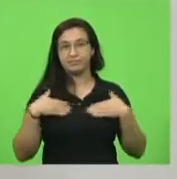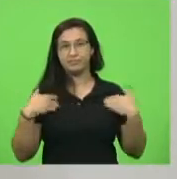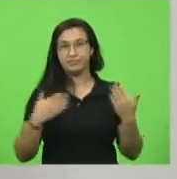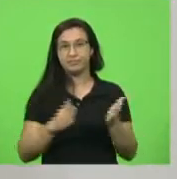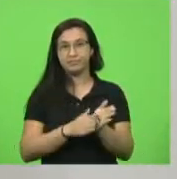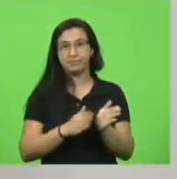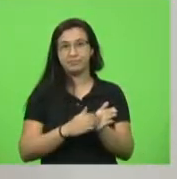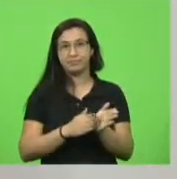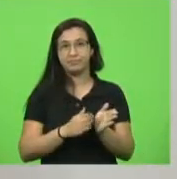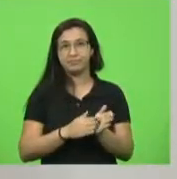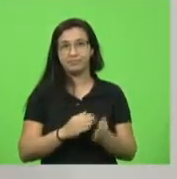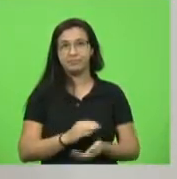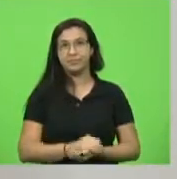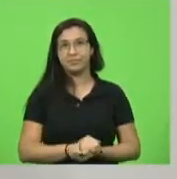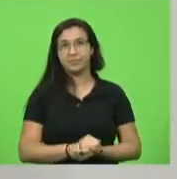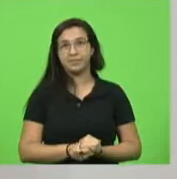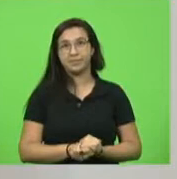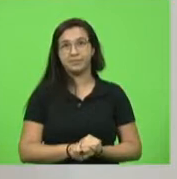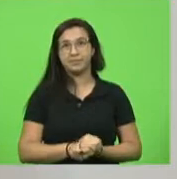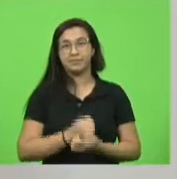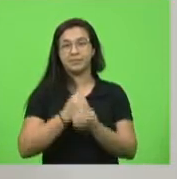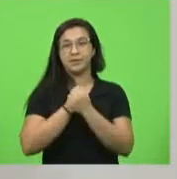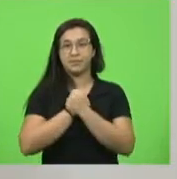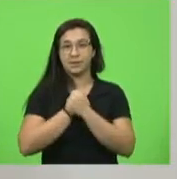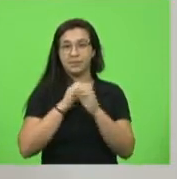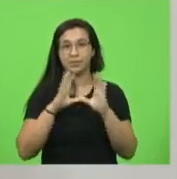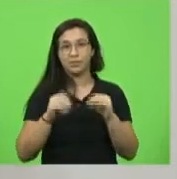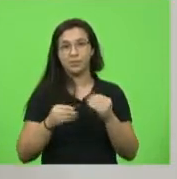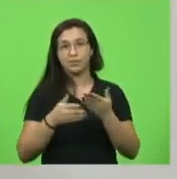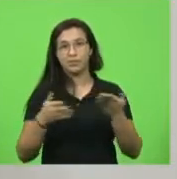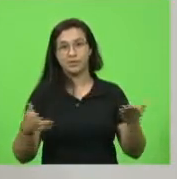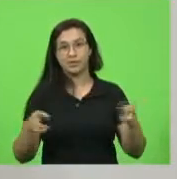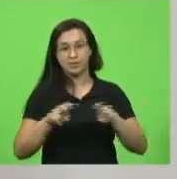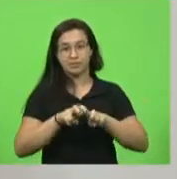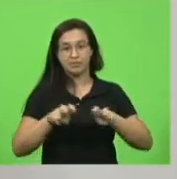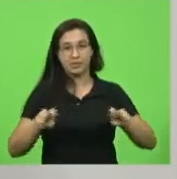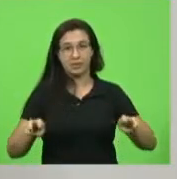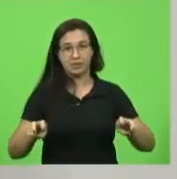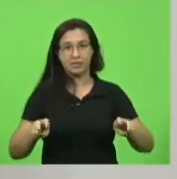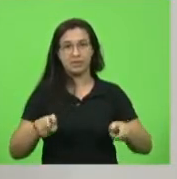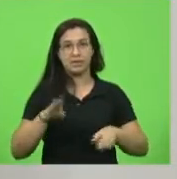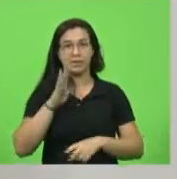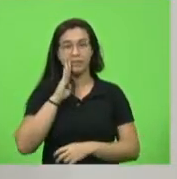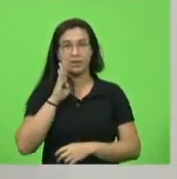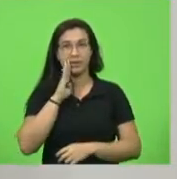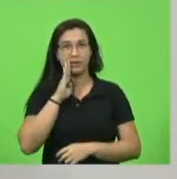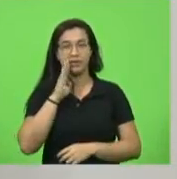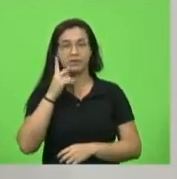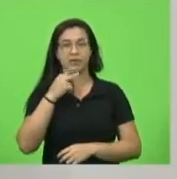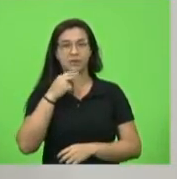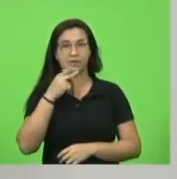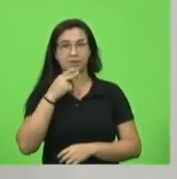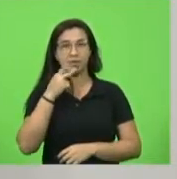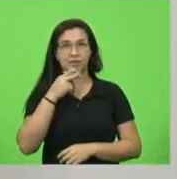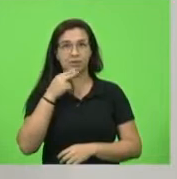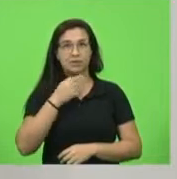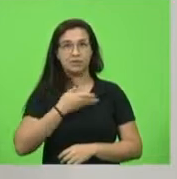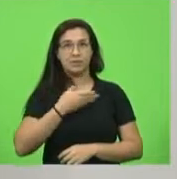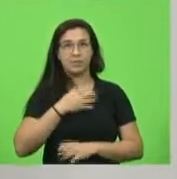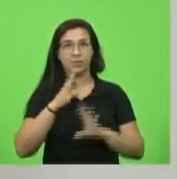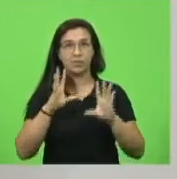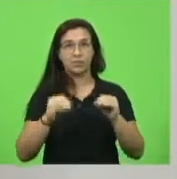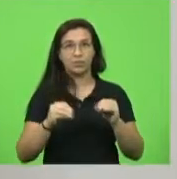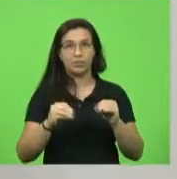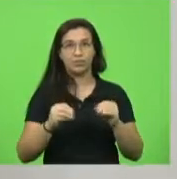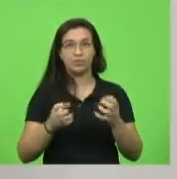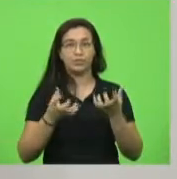e em nome dele o meu abraço a todos vocês que acompanham a mesa, ao Alba, ao Berlanda, ao Kennedy, meu colega, enfim, desejo